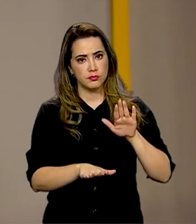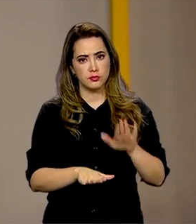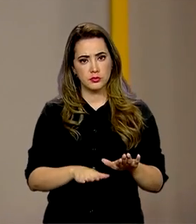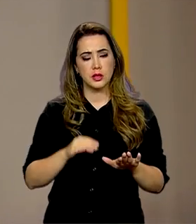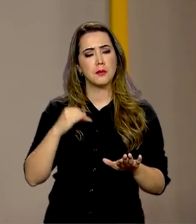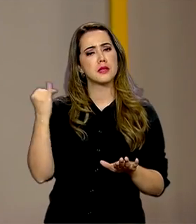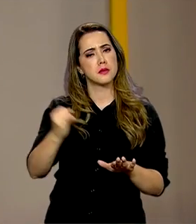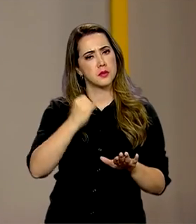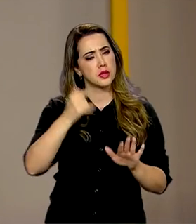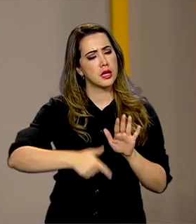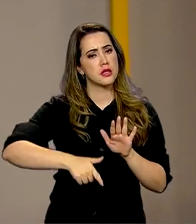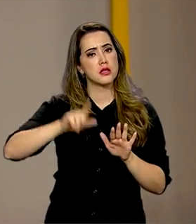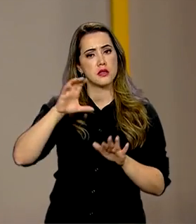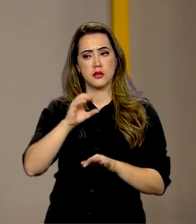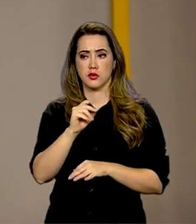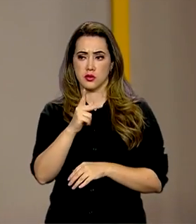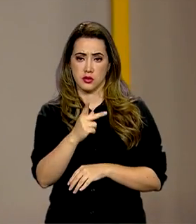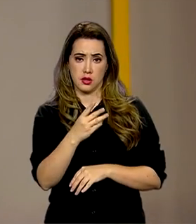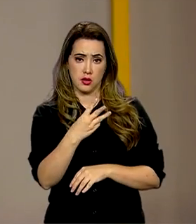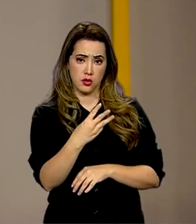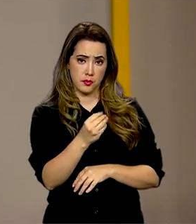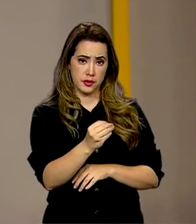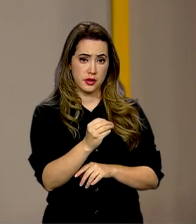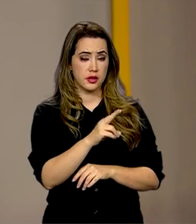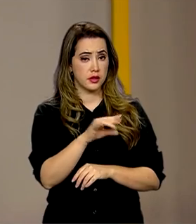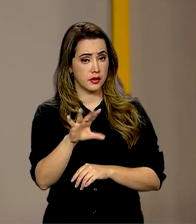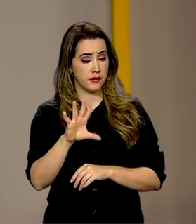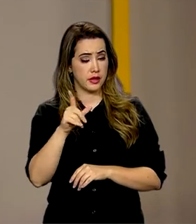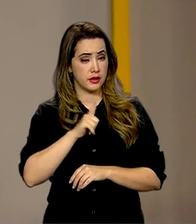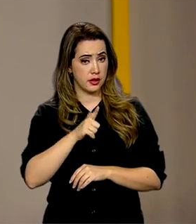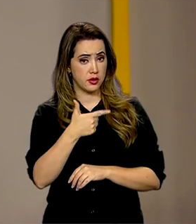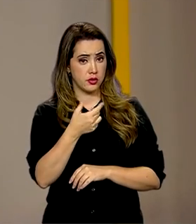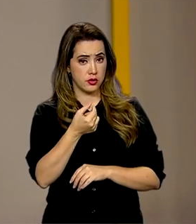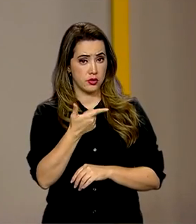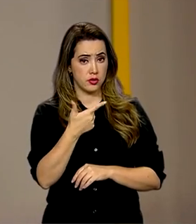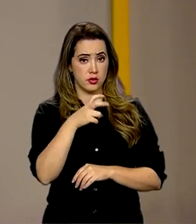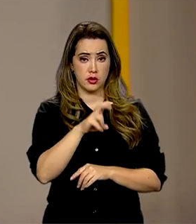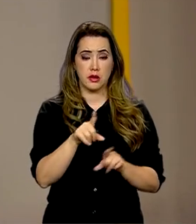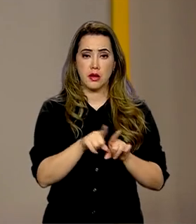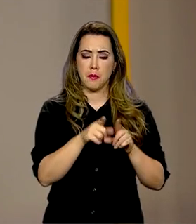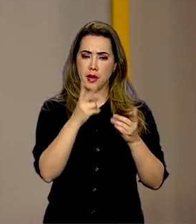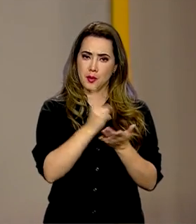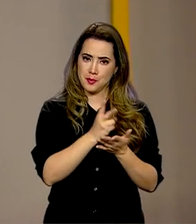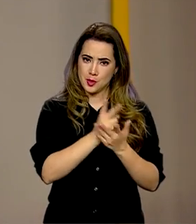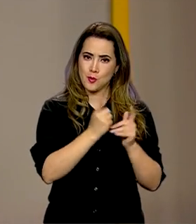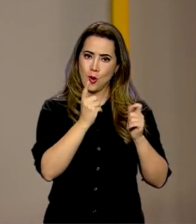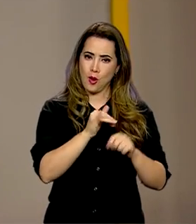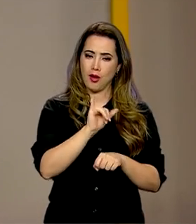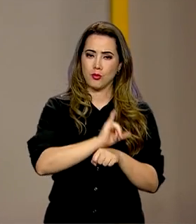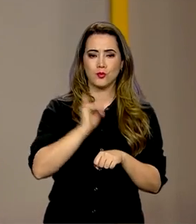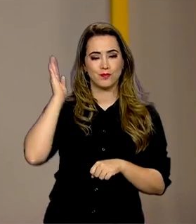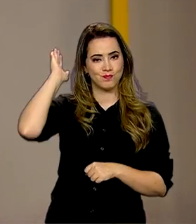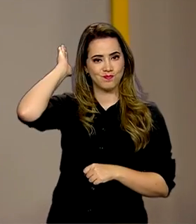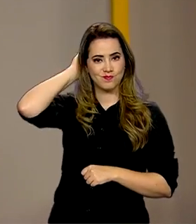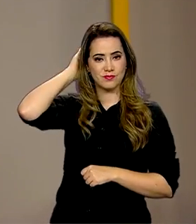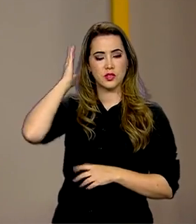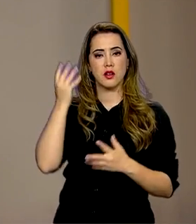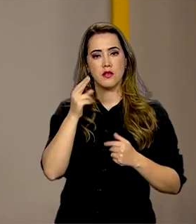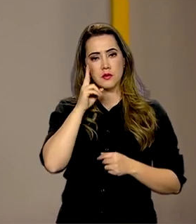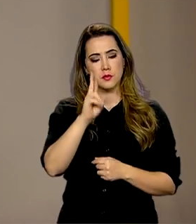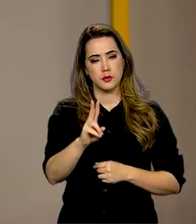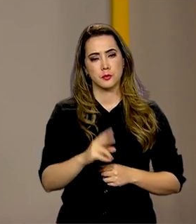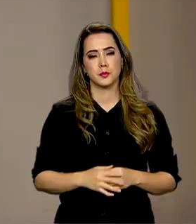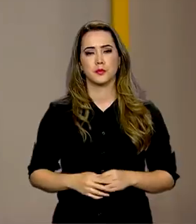antes da COP30, que vai acontecer em 2025 também em Belém. O repórter Marcos Uchoa conta como